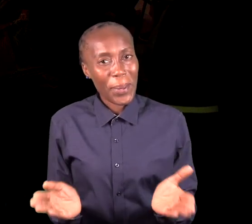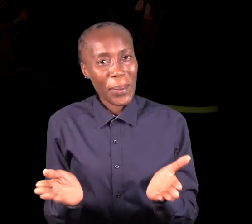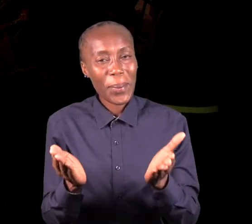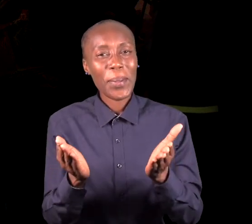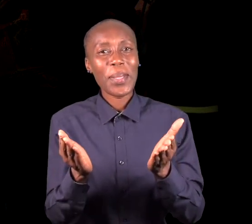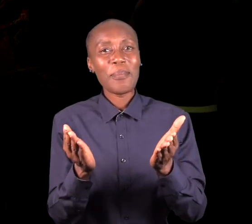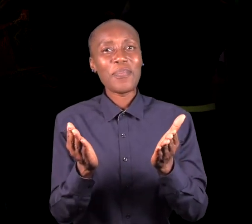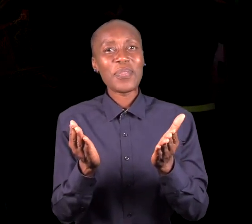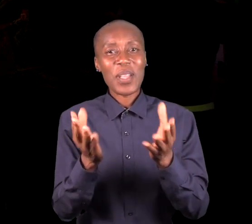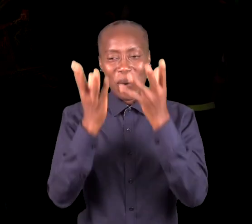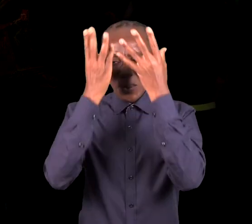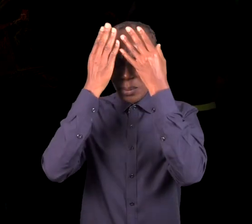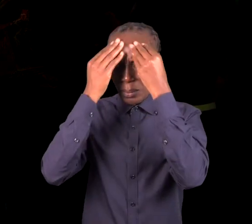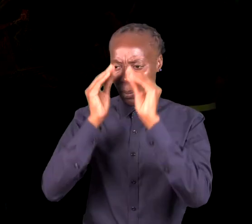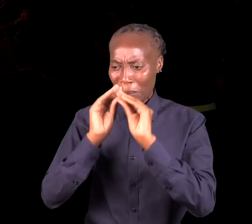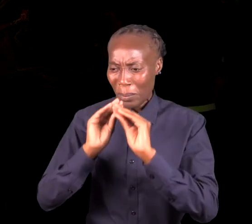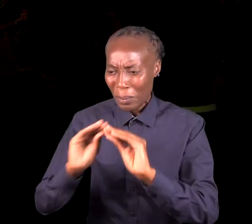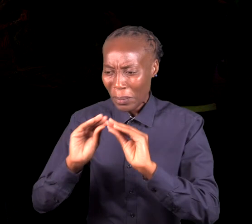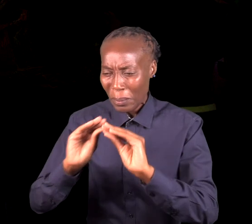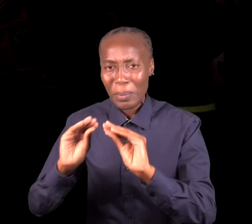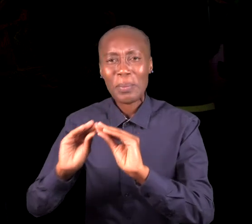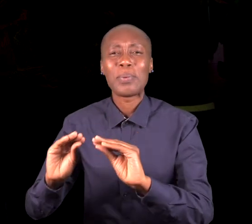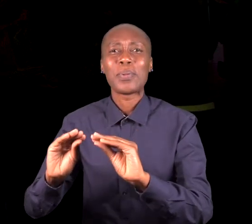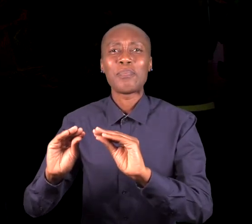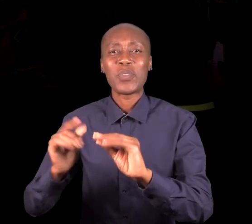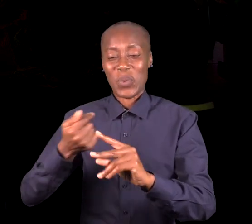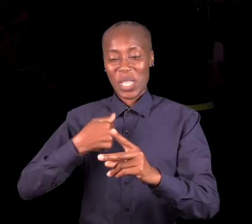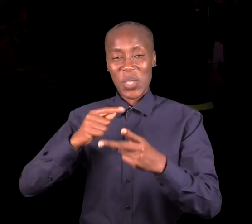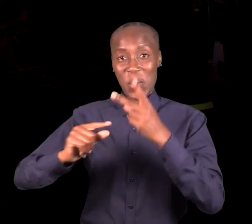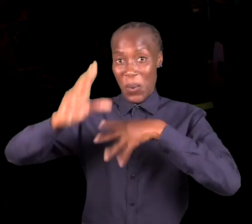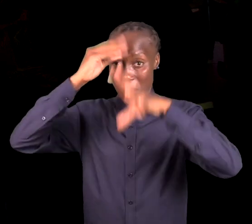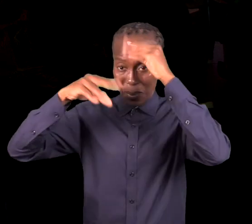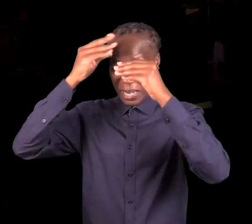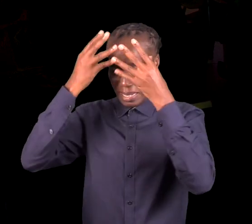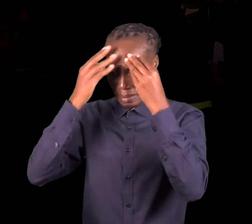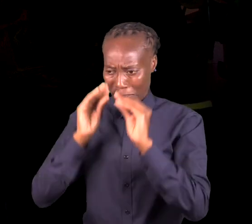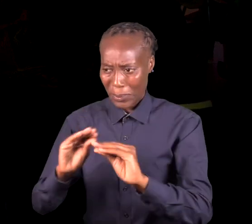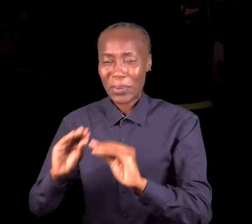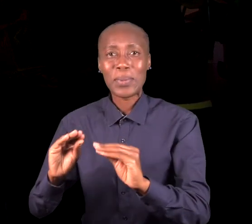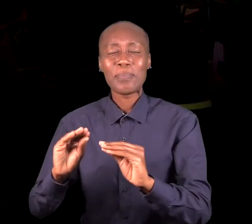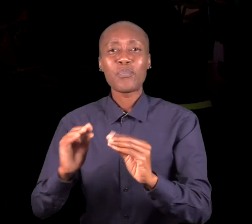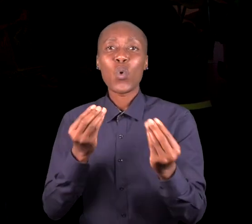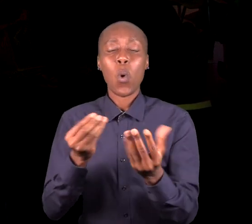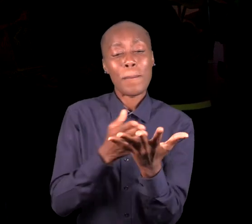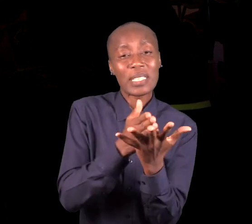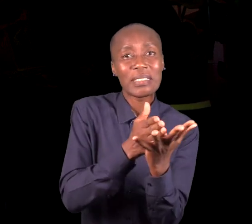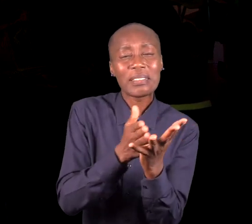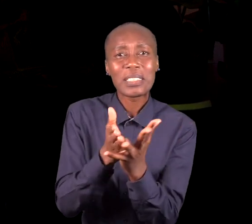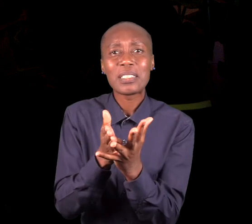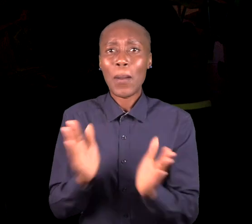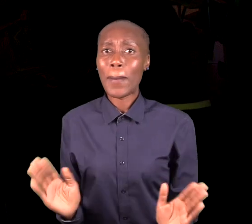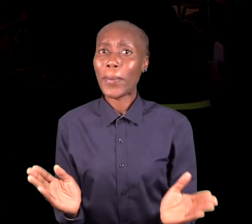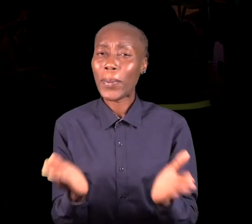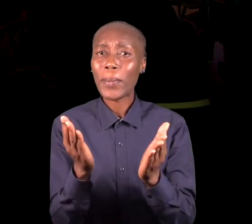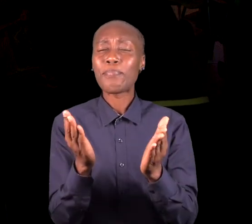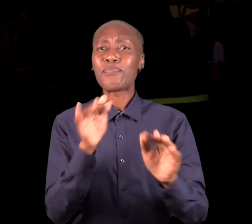motivá-la, passar pouco ou transmitir o pouco que eu carrego e aprendi, sobretudo, estratégias de mobilização